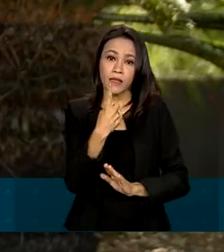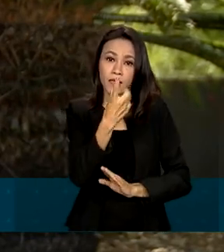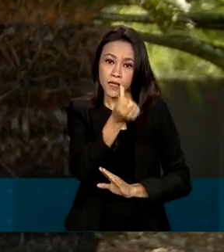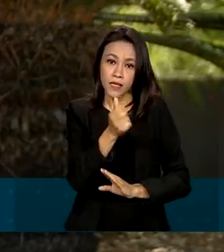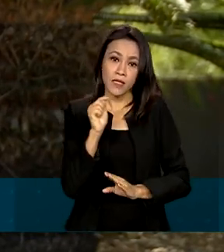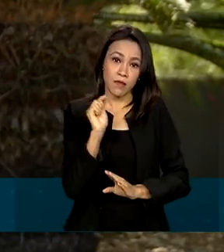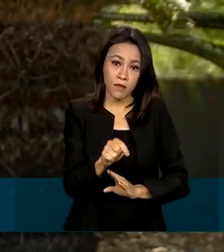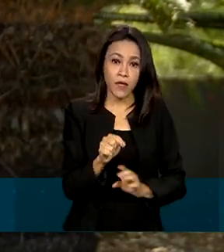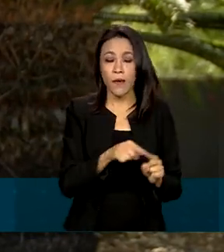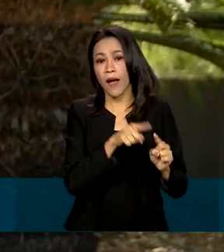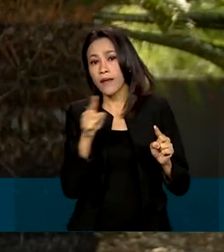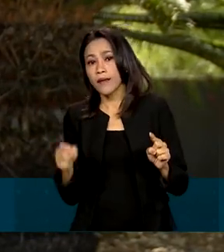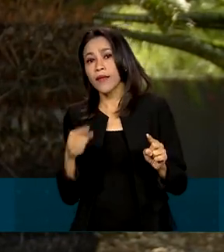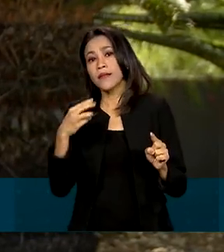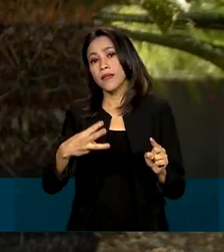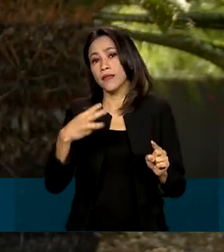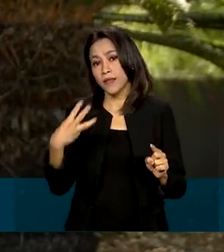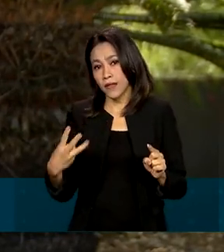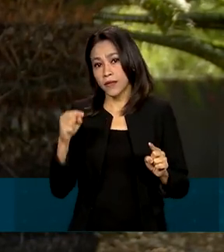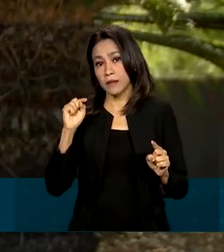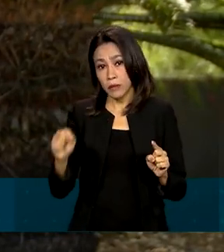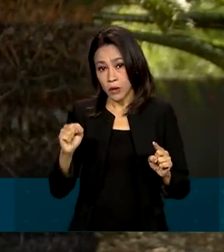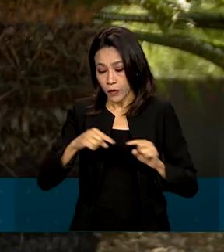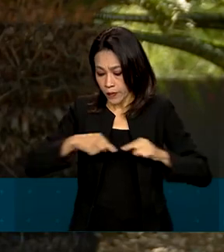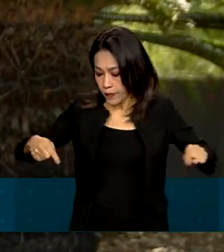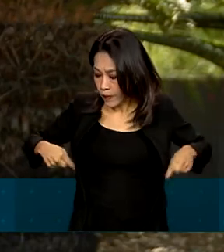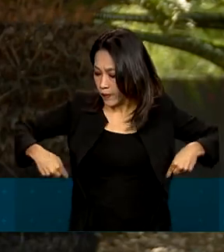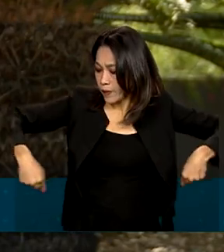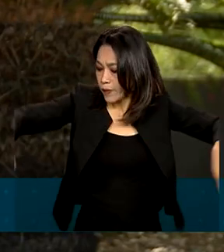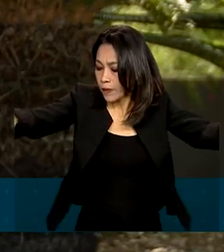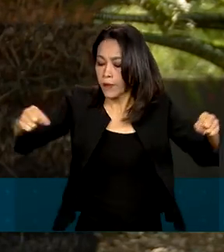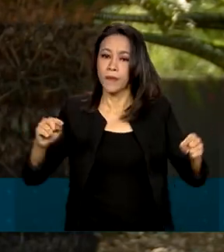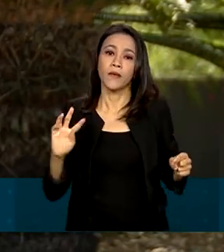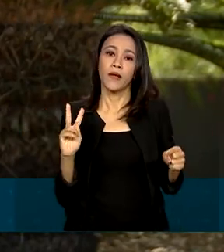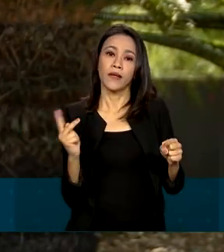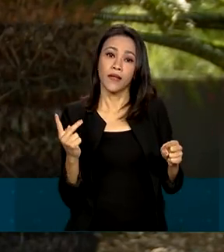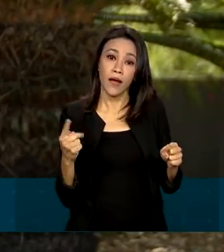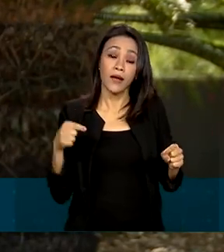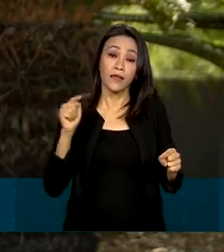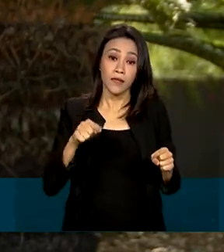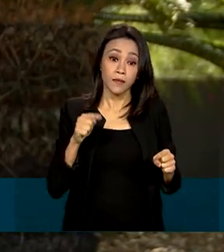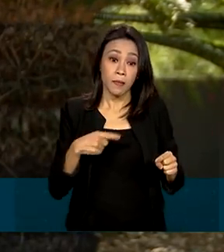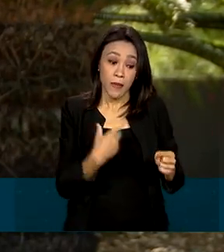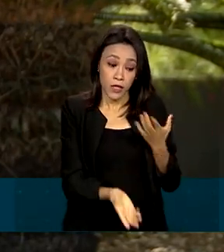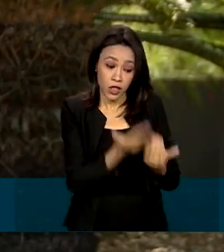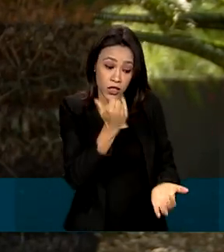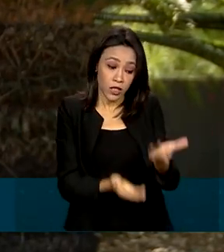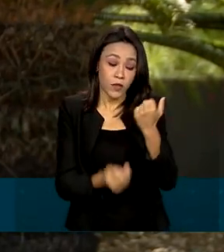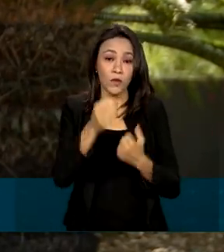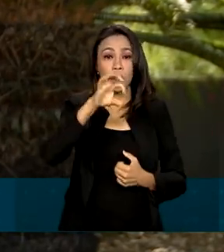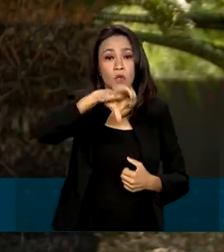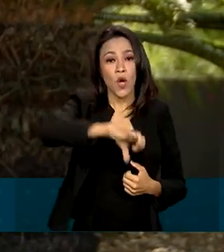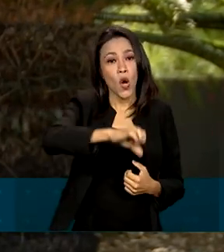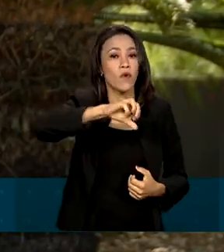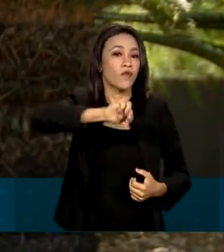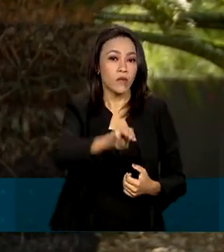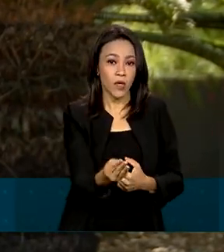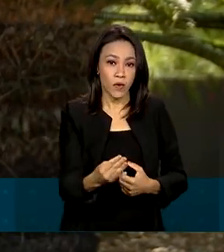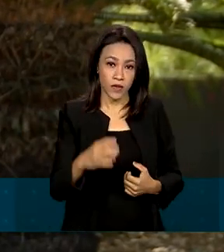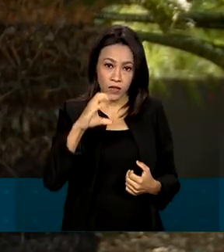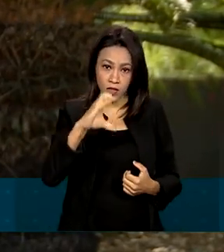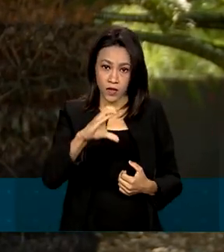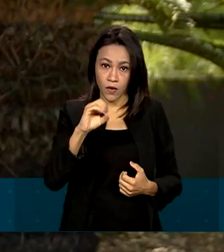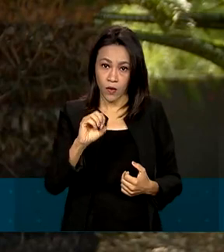e 33 mil hectares de área recuperada, com a remoção de cerca de 9 milhões de toneladas de gás carbônico